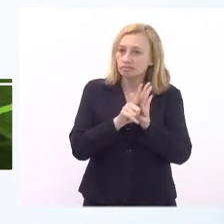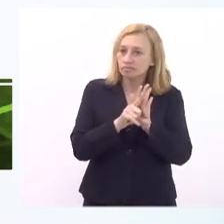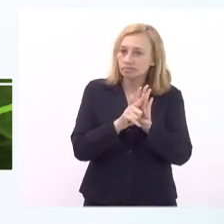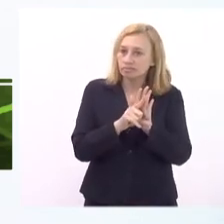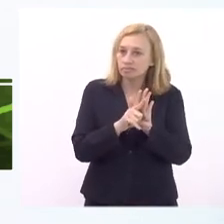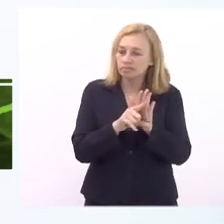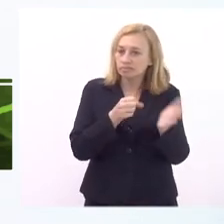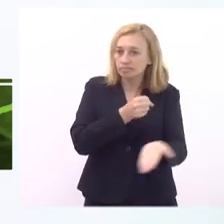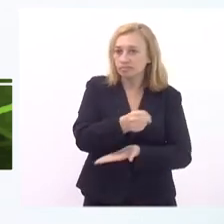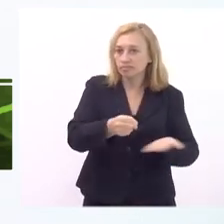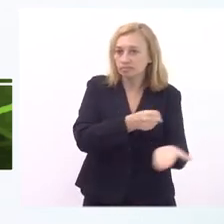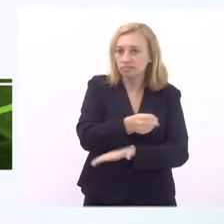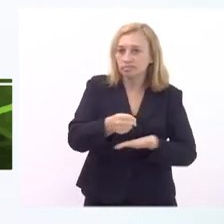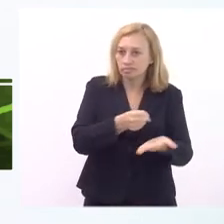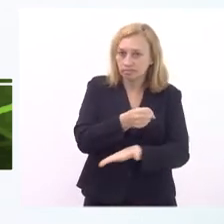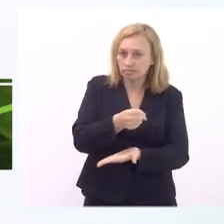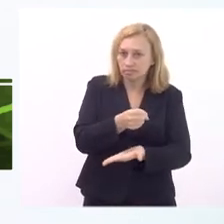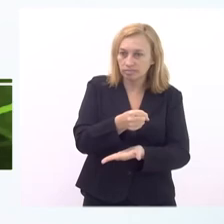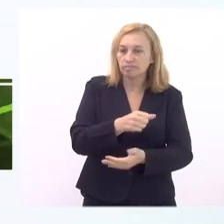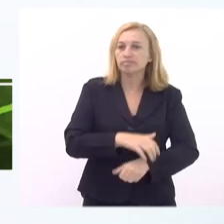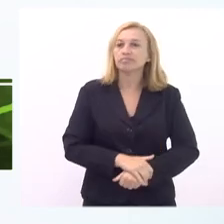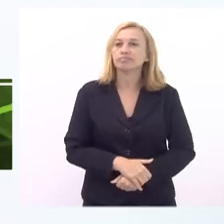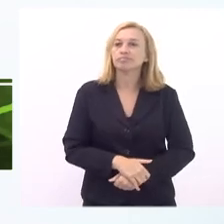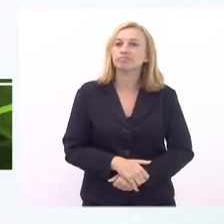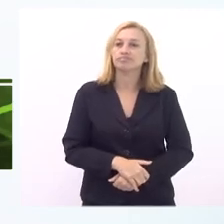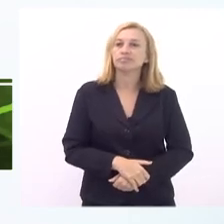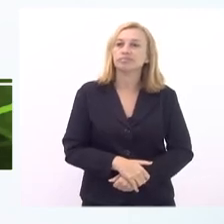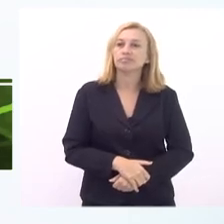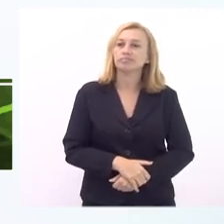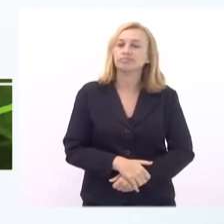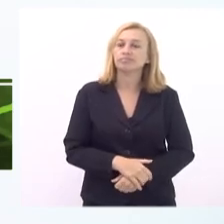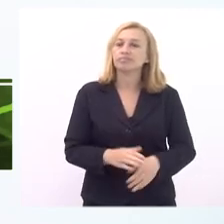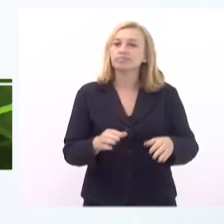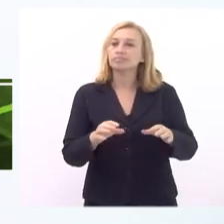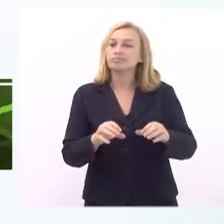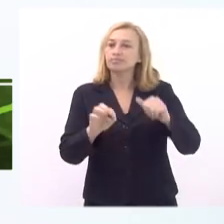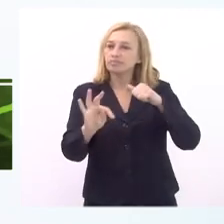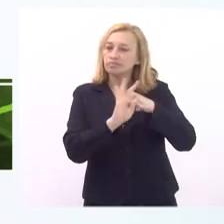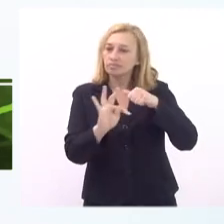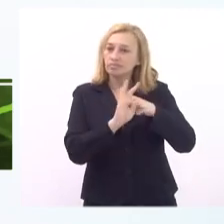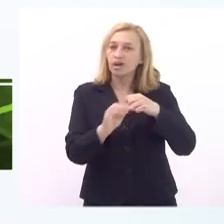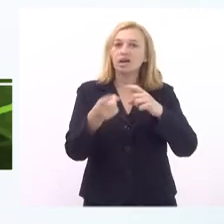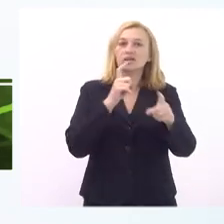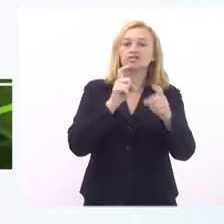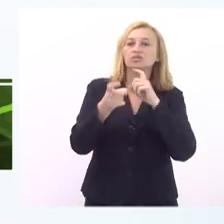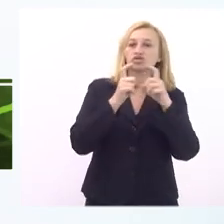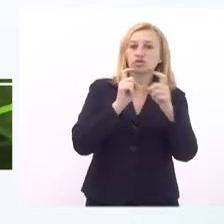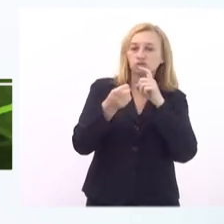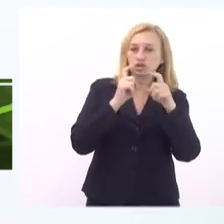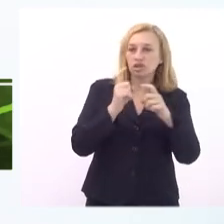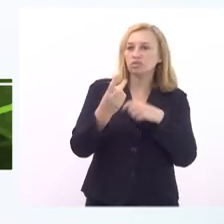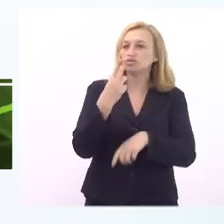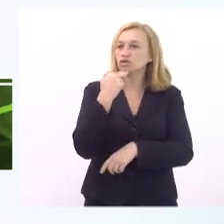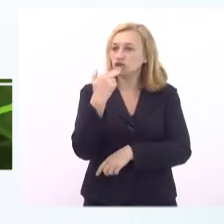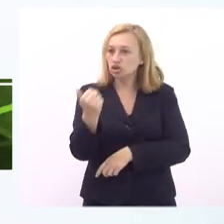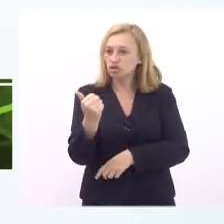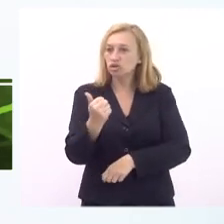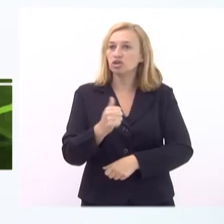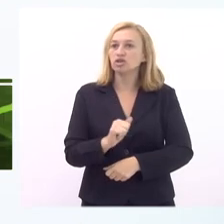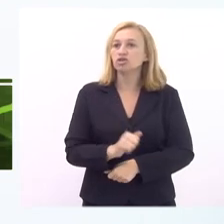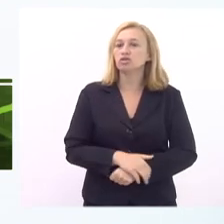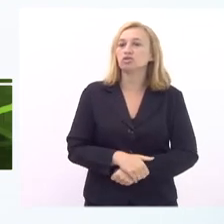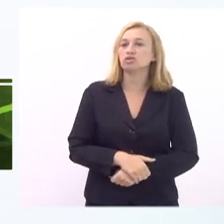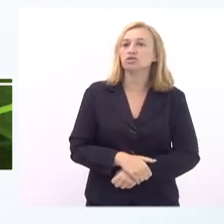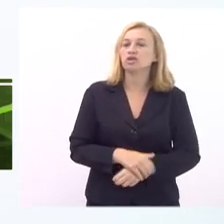fez com base numa assistência técnica com debates com nutricionistas com